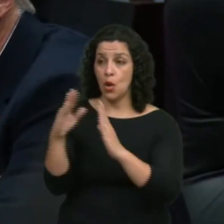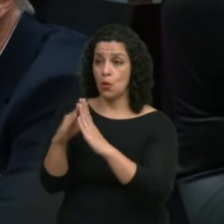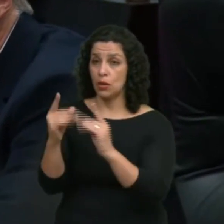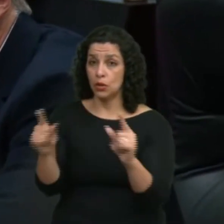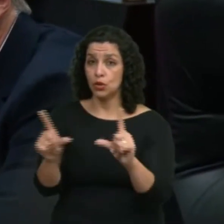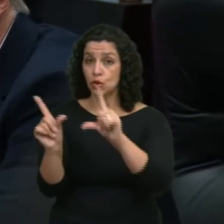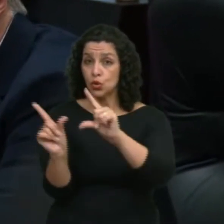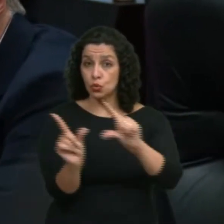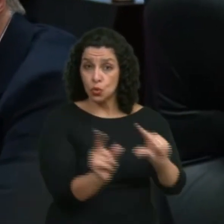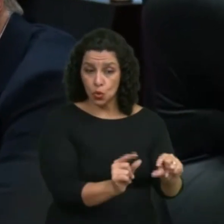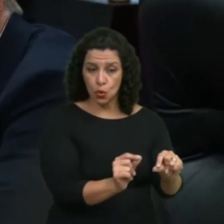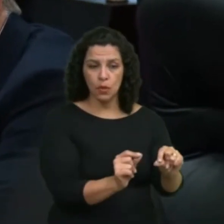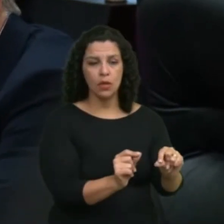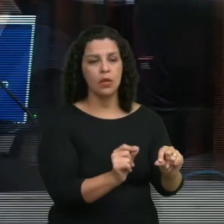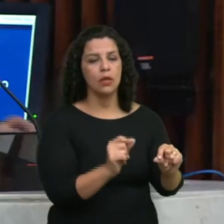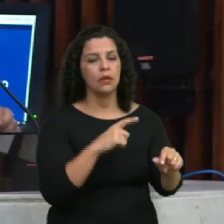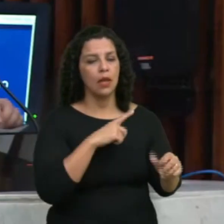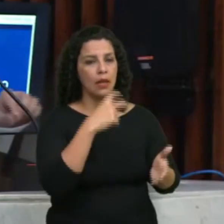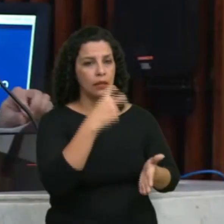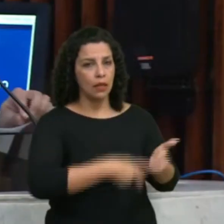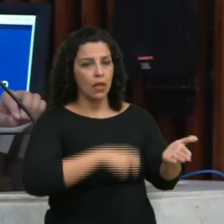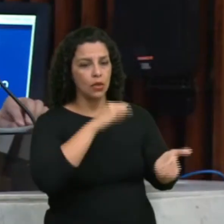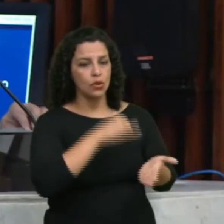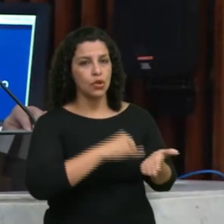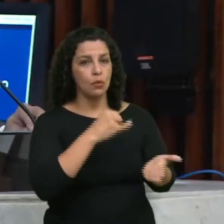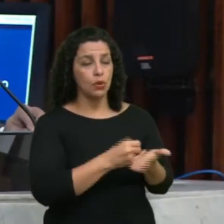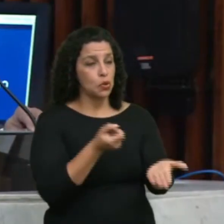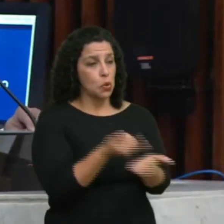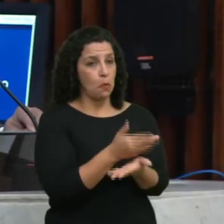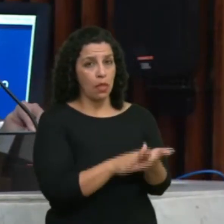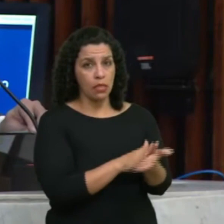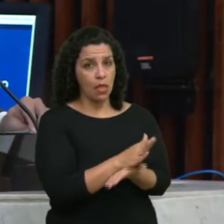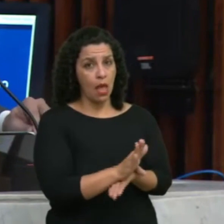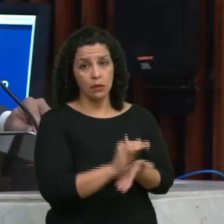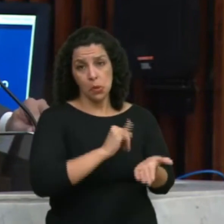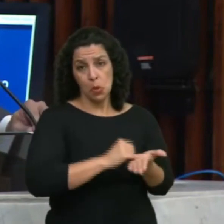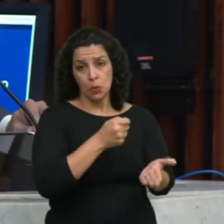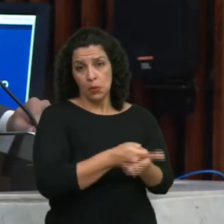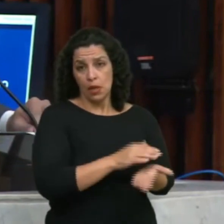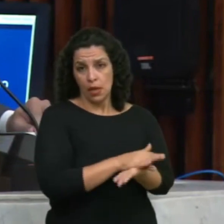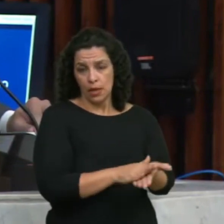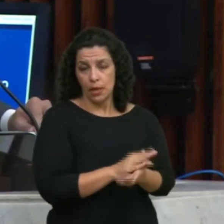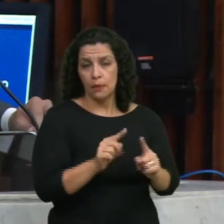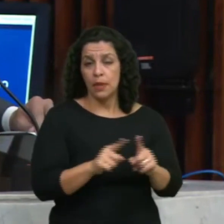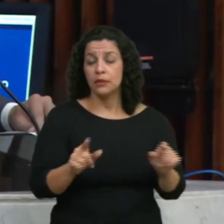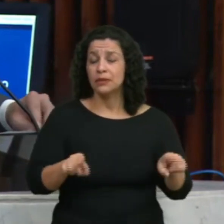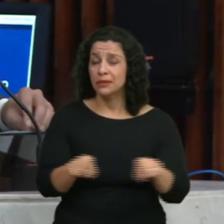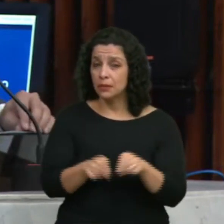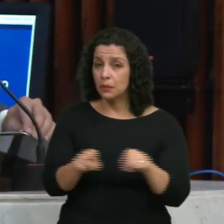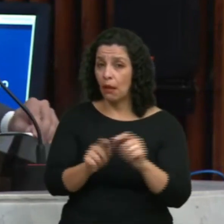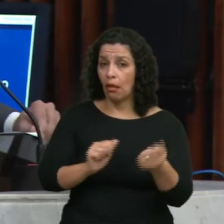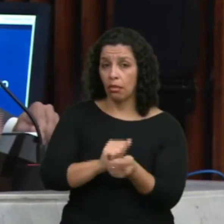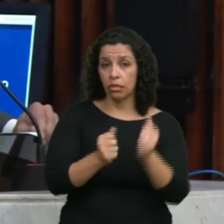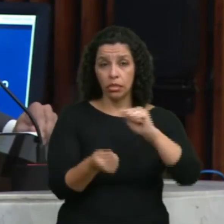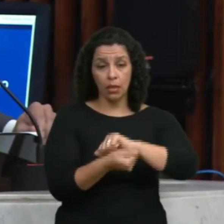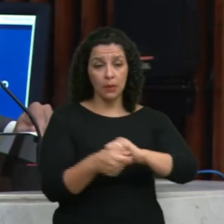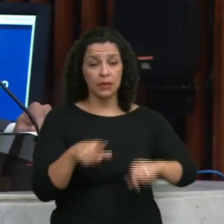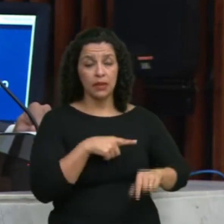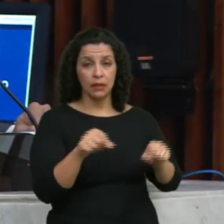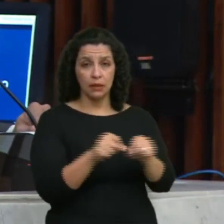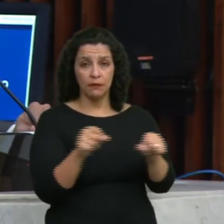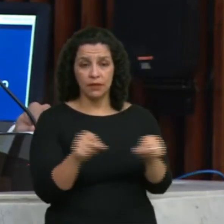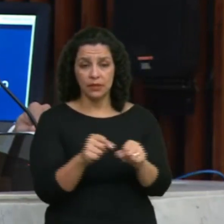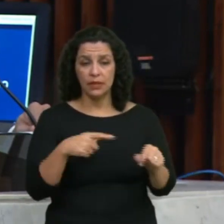diminuir a tributação sem consumo. Ao mesmo tempo, essa reforma tributária busca não aumentar